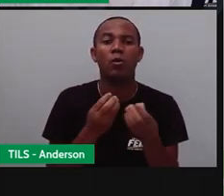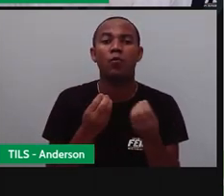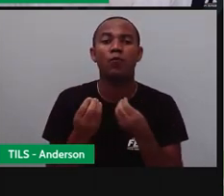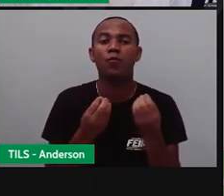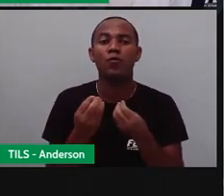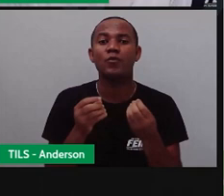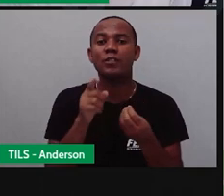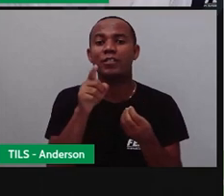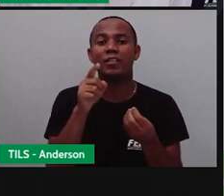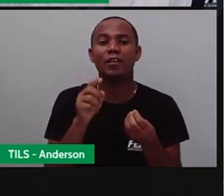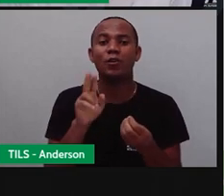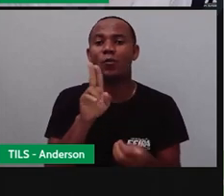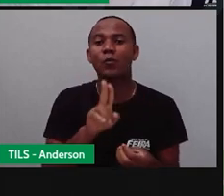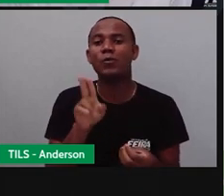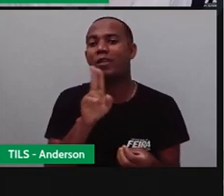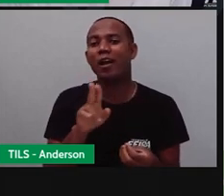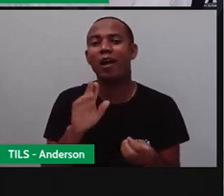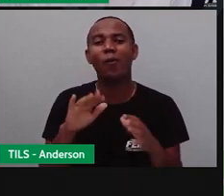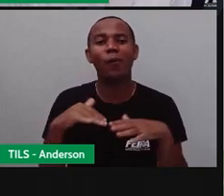locomoção que você mais usa?